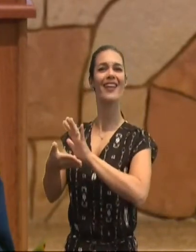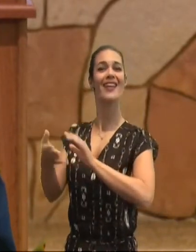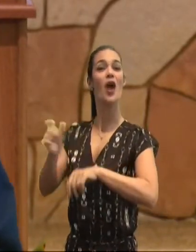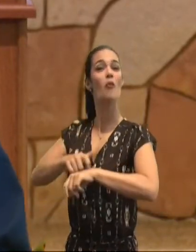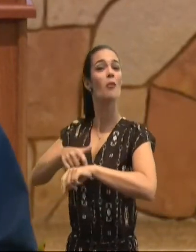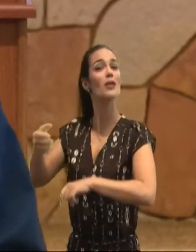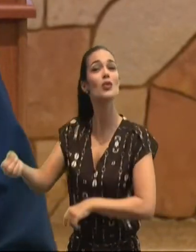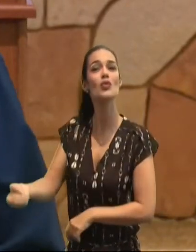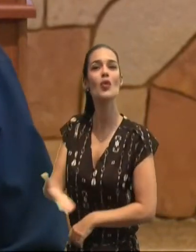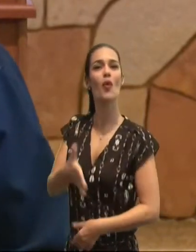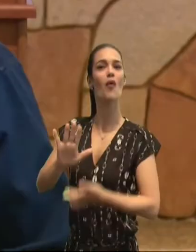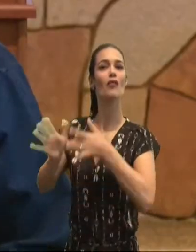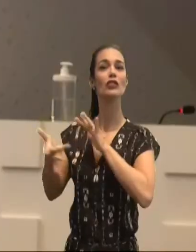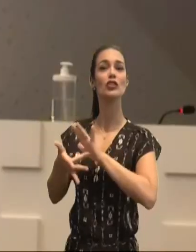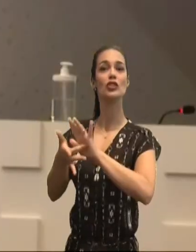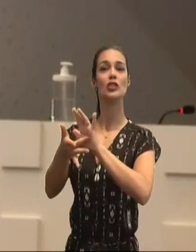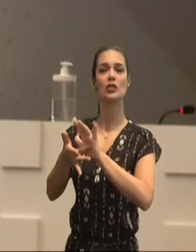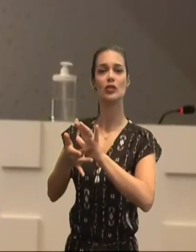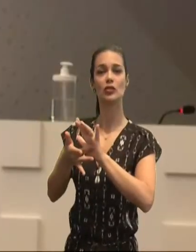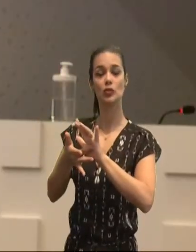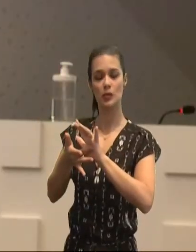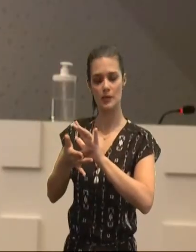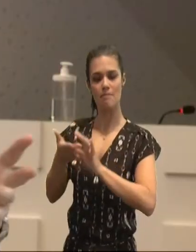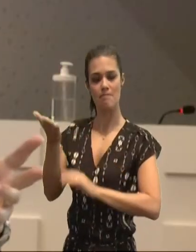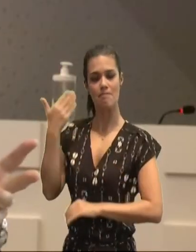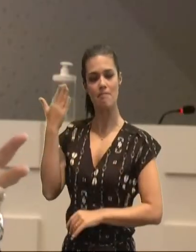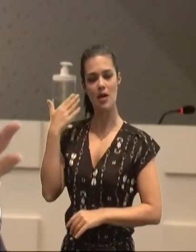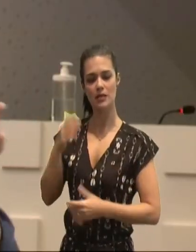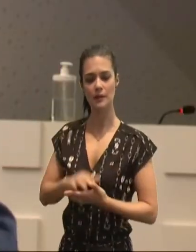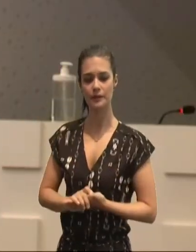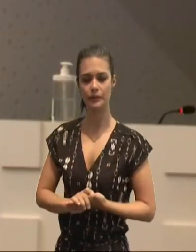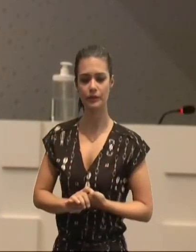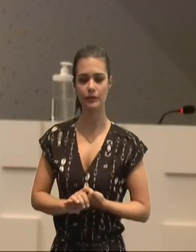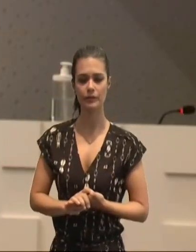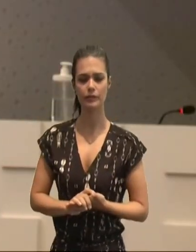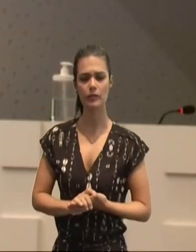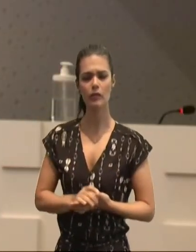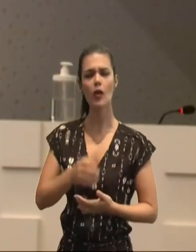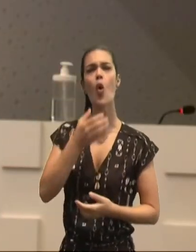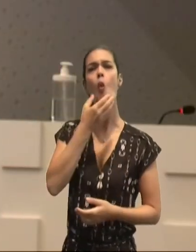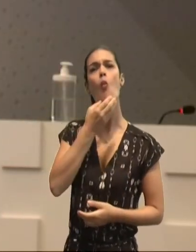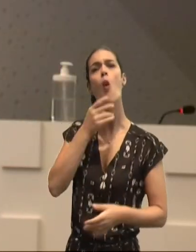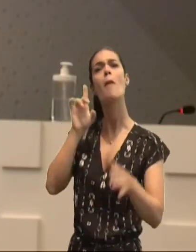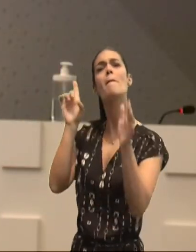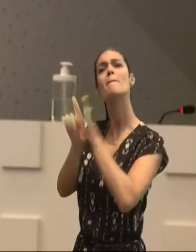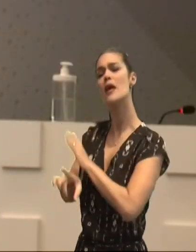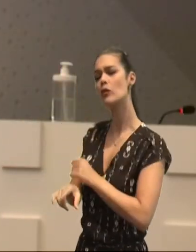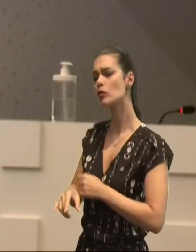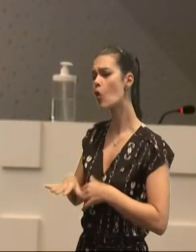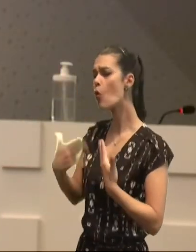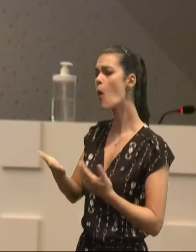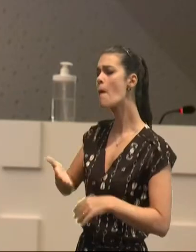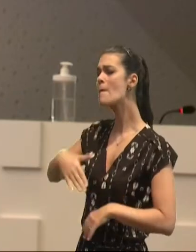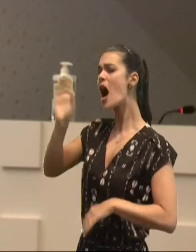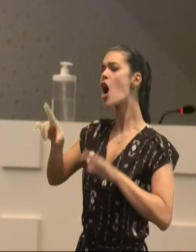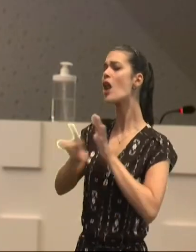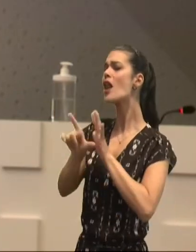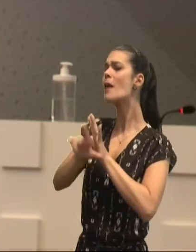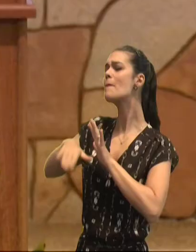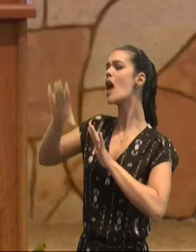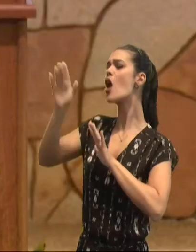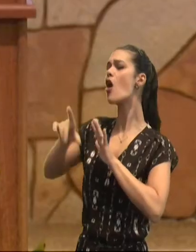Jesus Cristo, lá nos evangelhos, foi uma vez, questionado, qual é o maior, mandamento, e ele disse, amai a Deus, sobre todas as coisas,